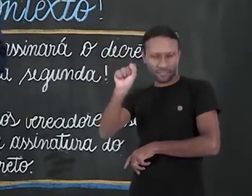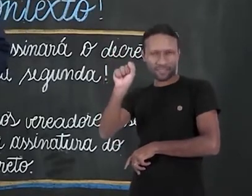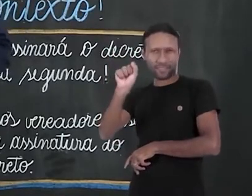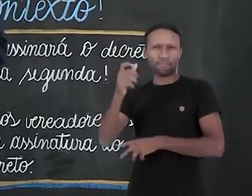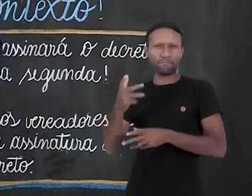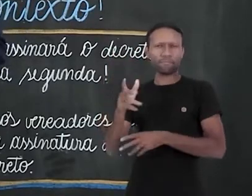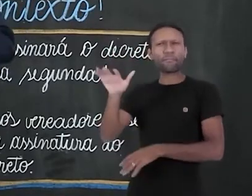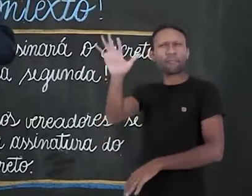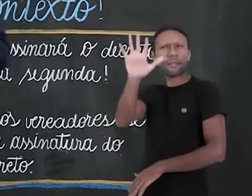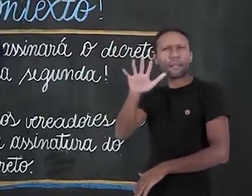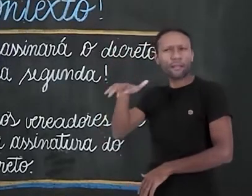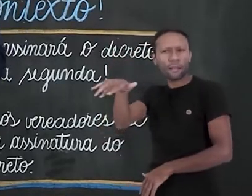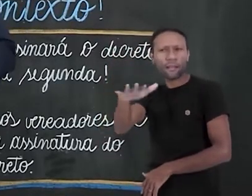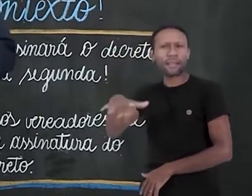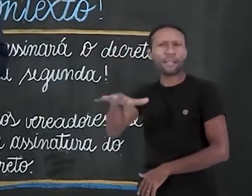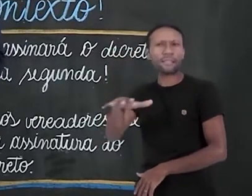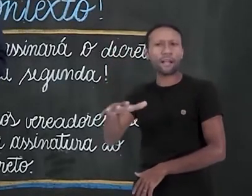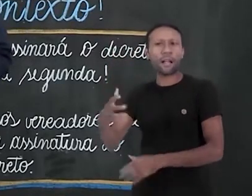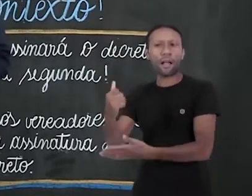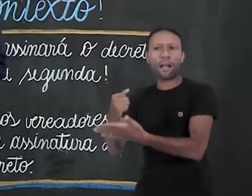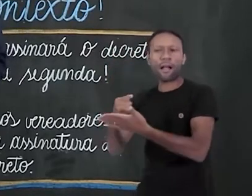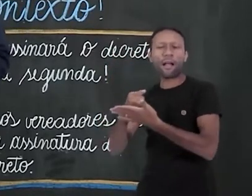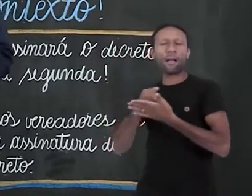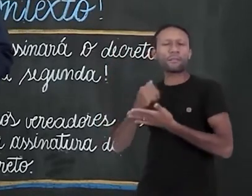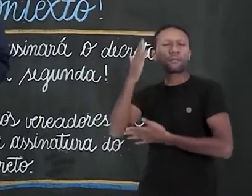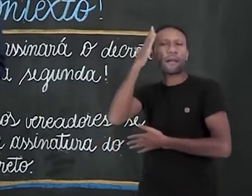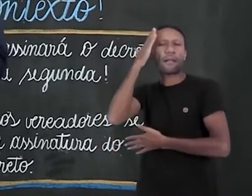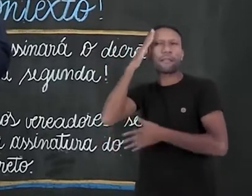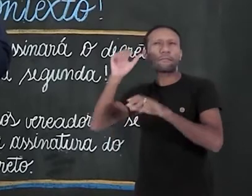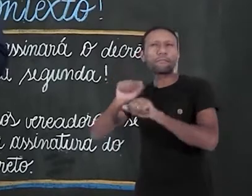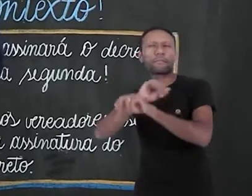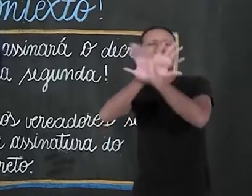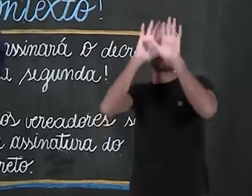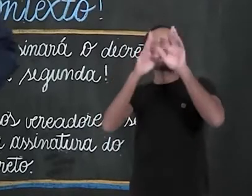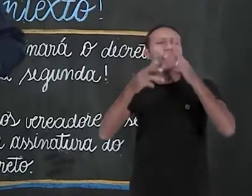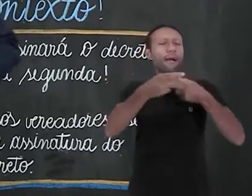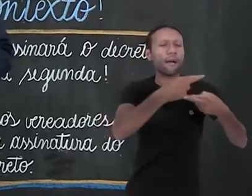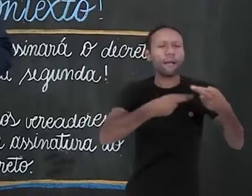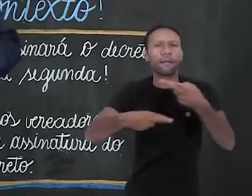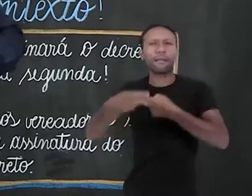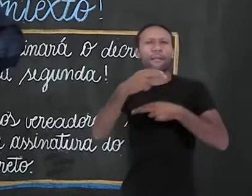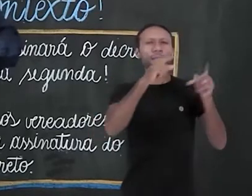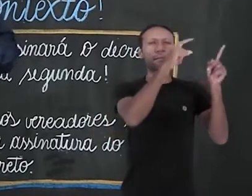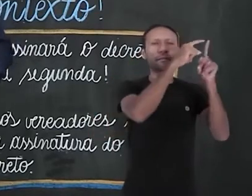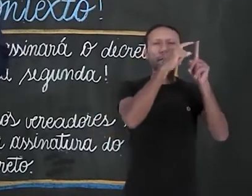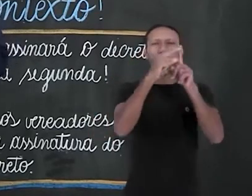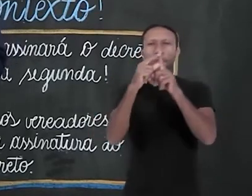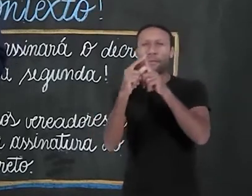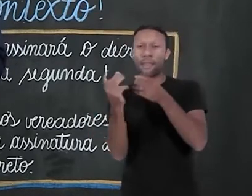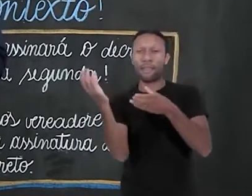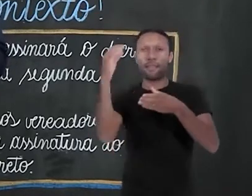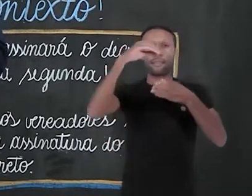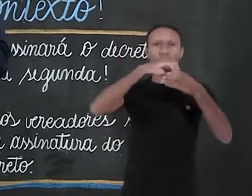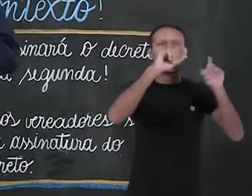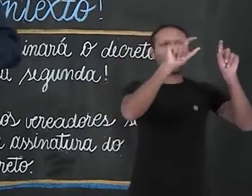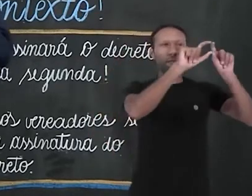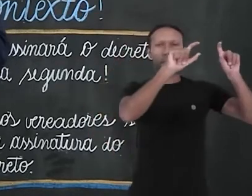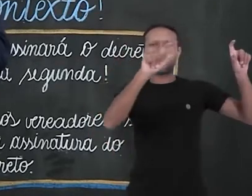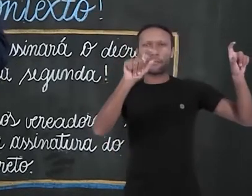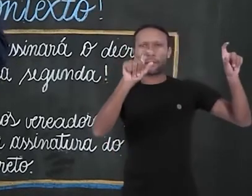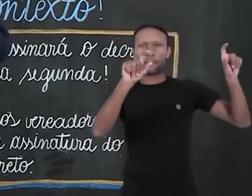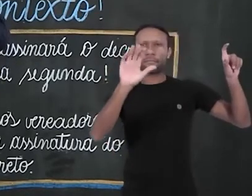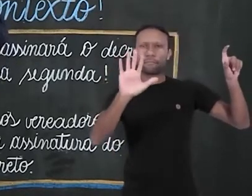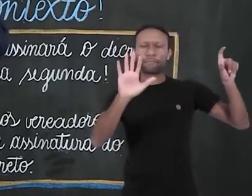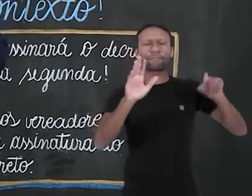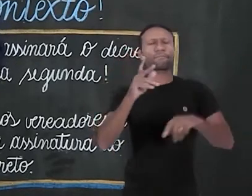da gramática, ela nos ajuda a compreender a relação das palavras dentro de uma oração. Então vamos